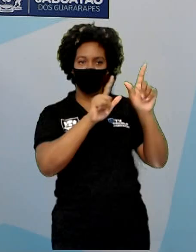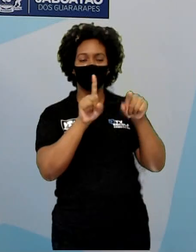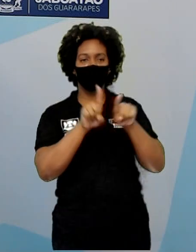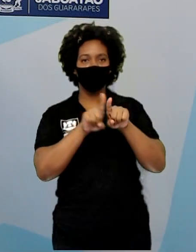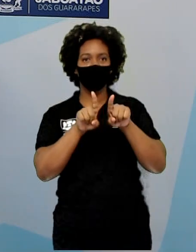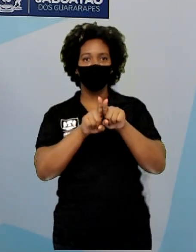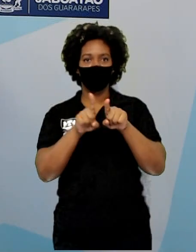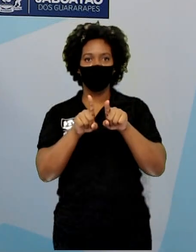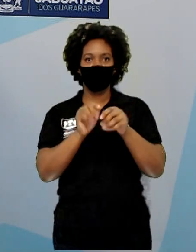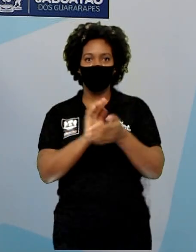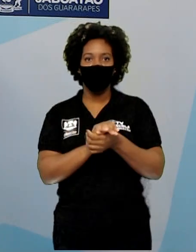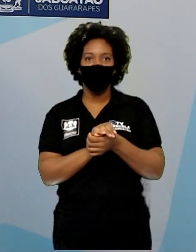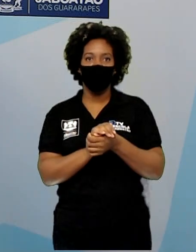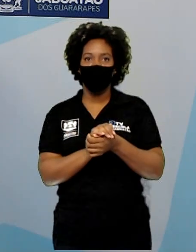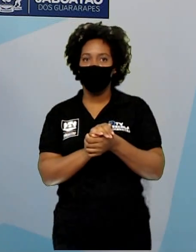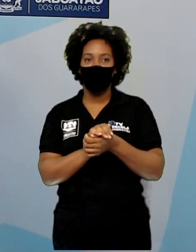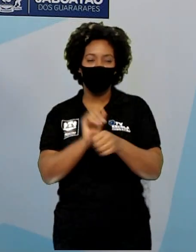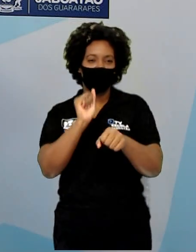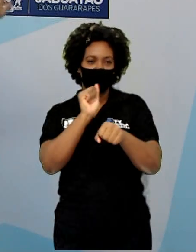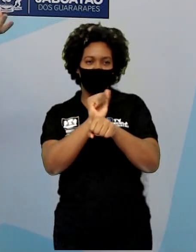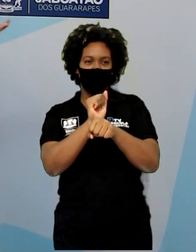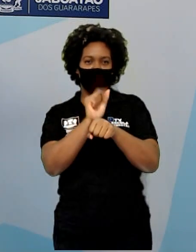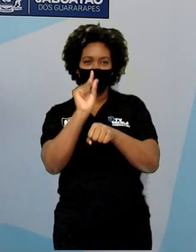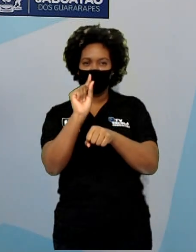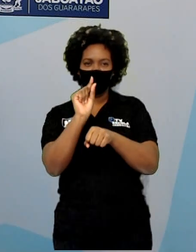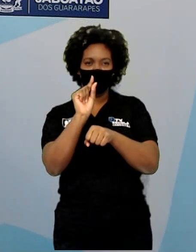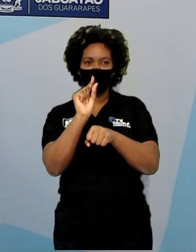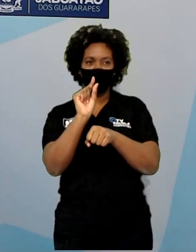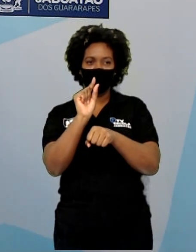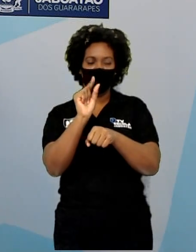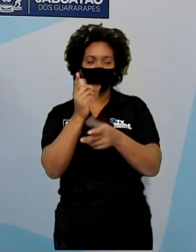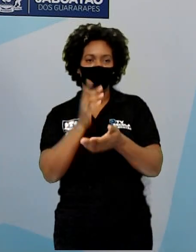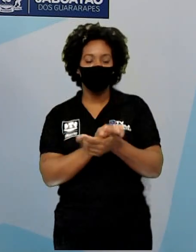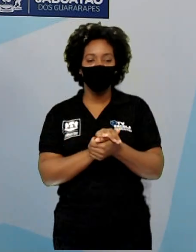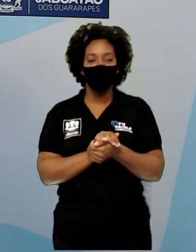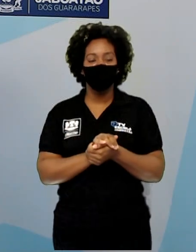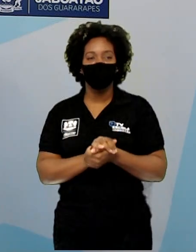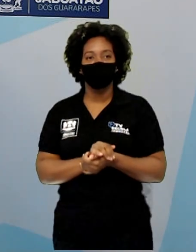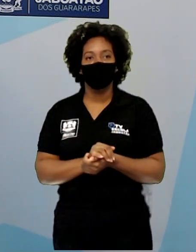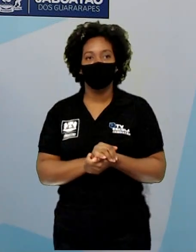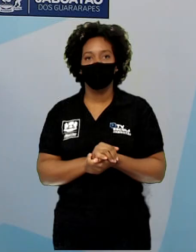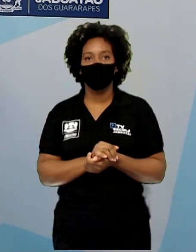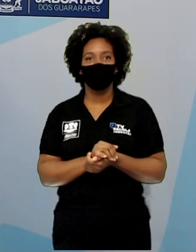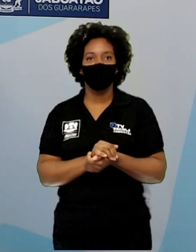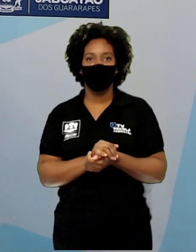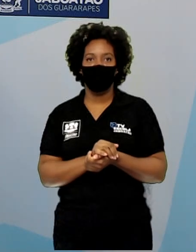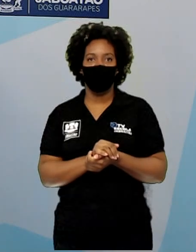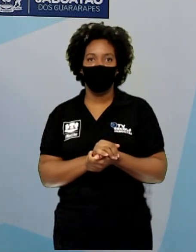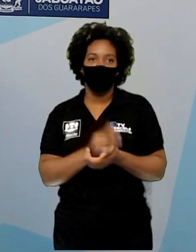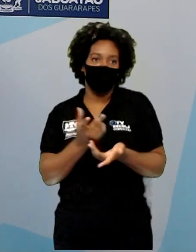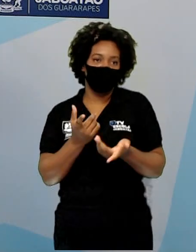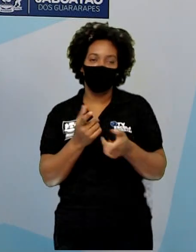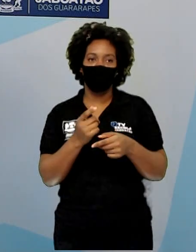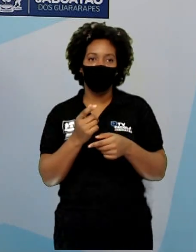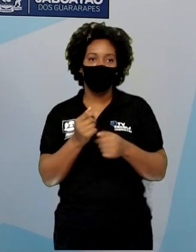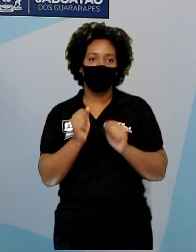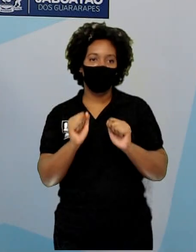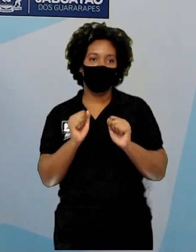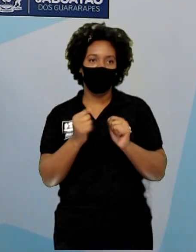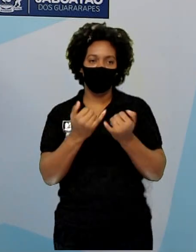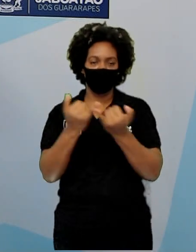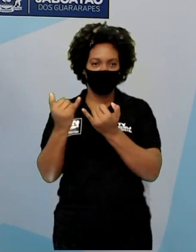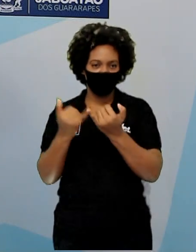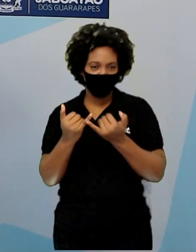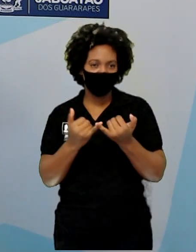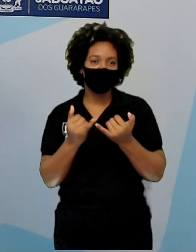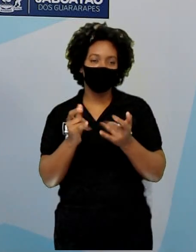é justamente o intervalo comercial entre um programa de TV e outro. Tem ali, ou no mesmo programa de TV, né? Entre uma parte e